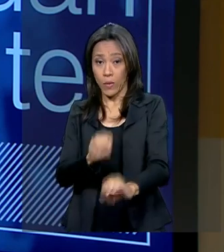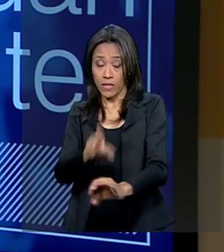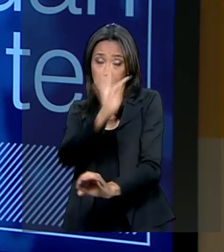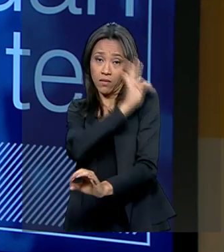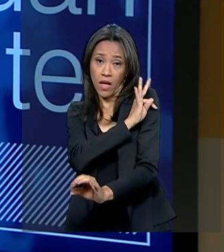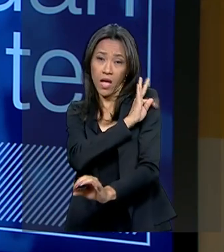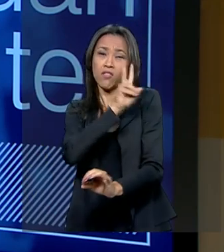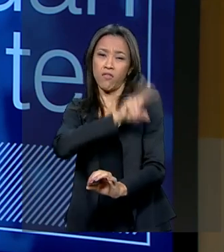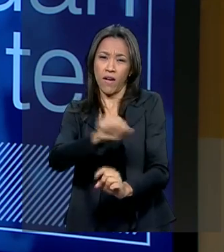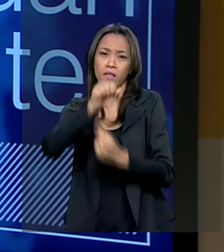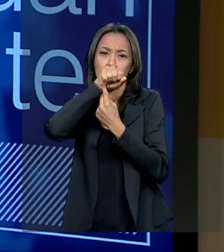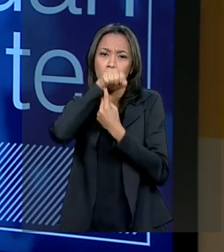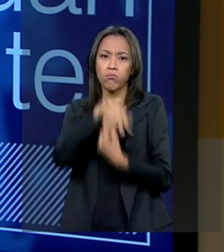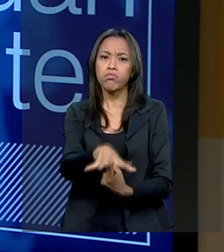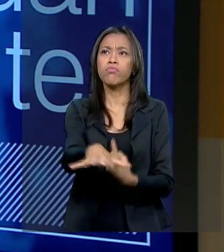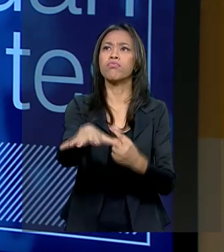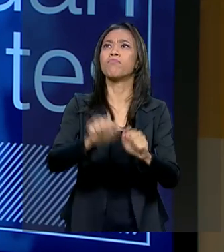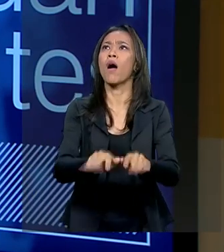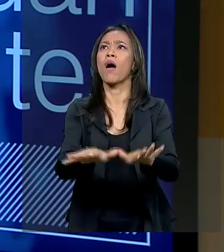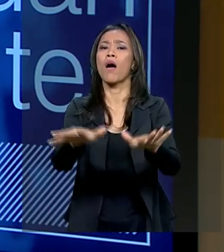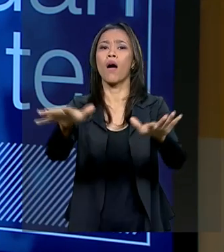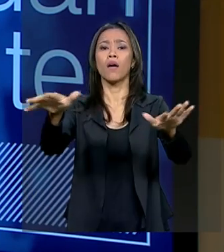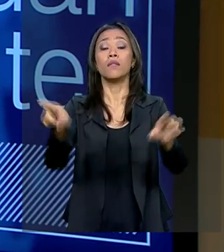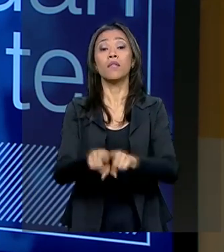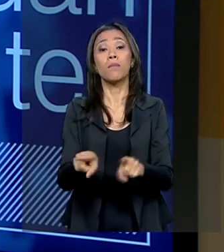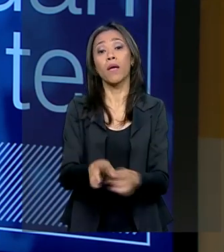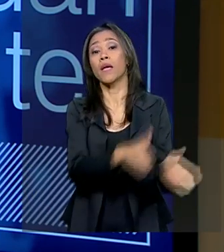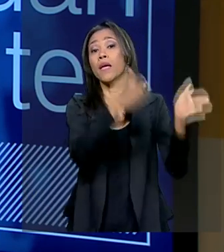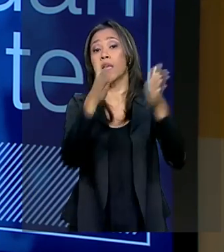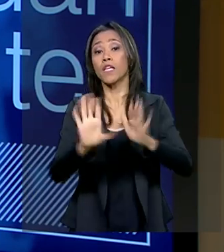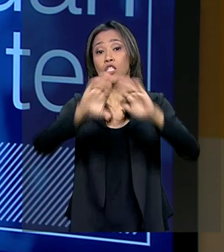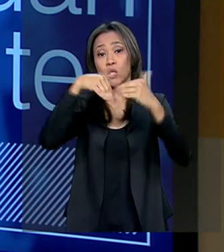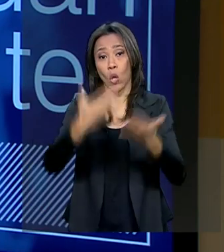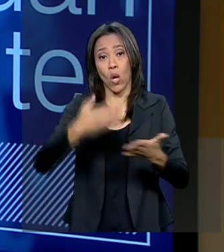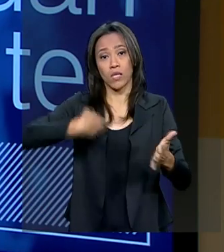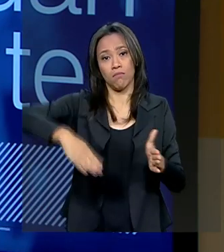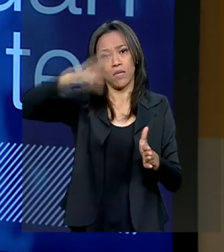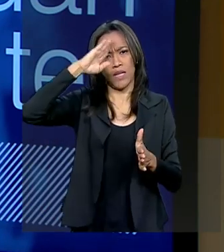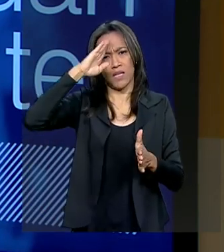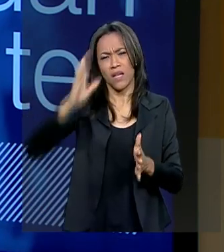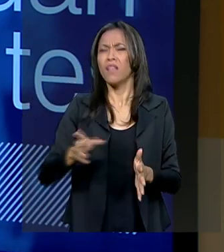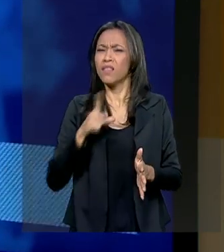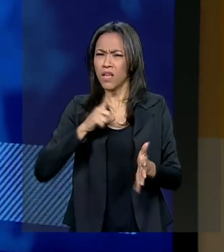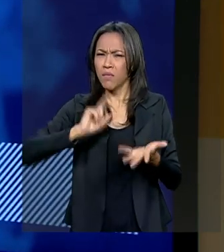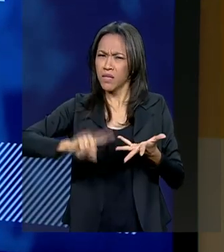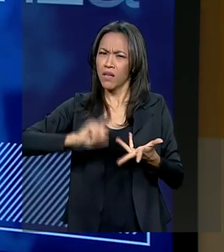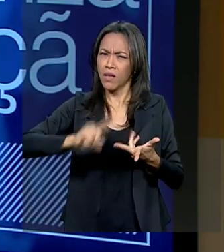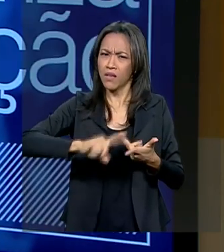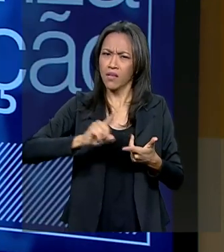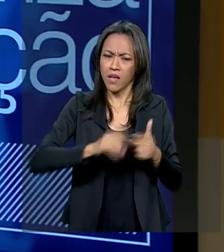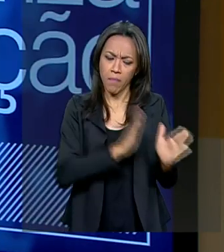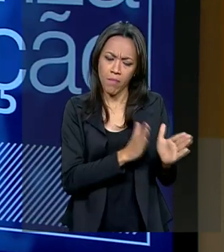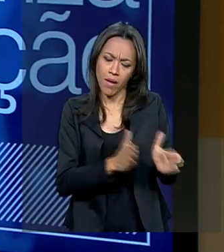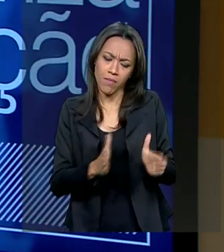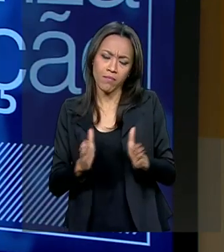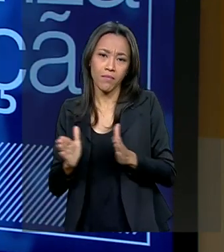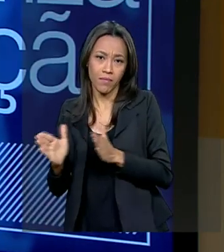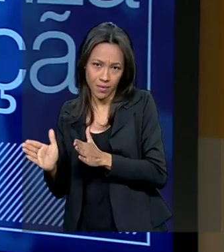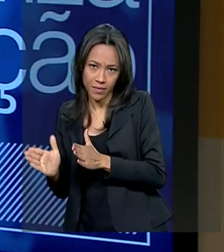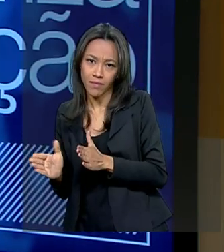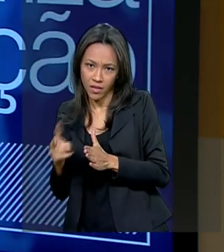expansão do ensino técnico no Brasil, escolas militarizadas, tem uma série de programas em andamento e implementação. Mais importante, Paulo,